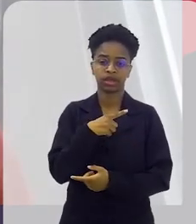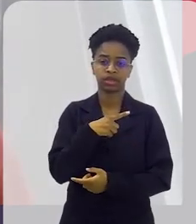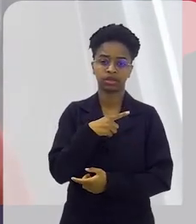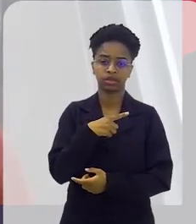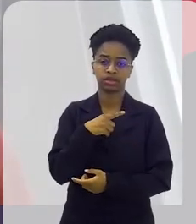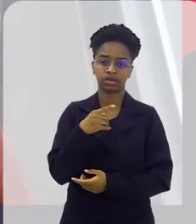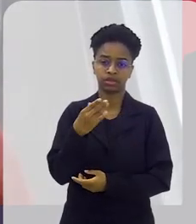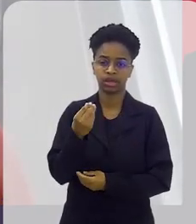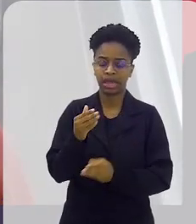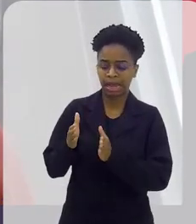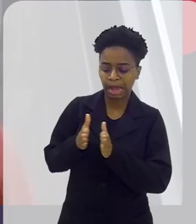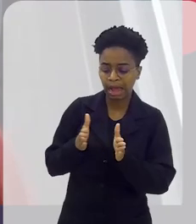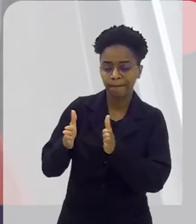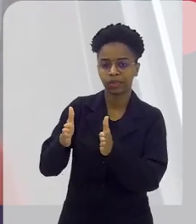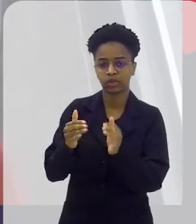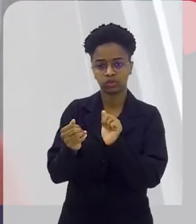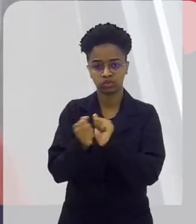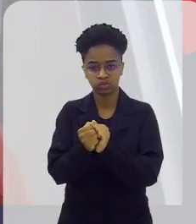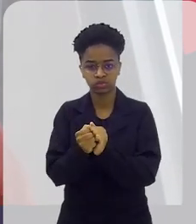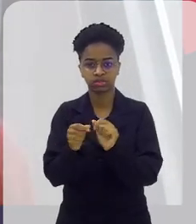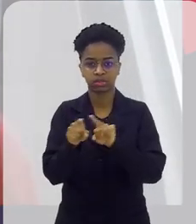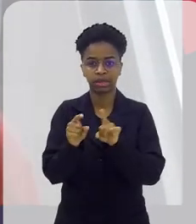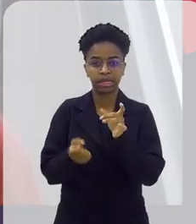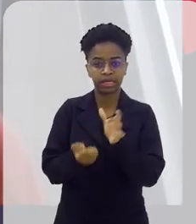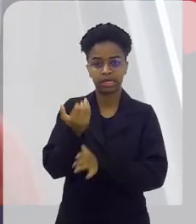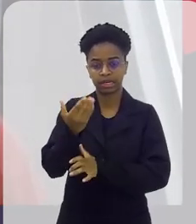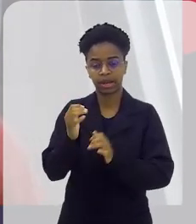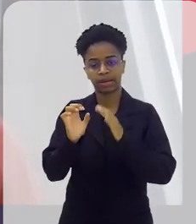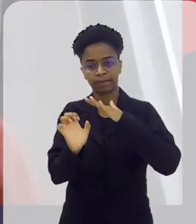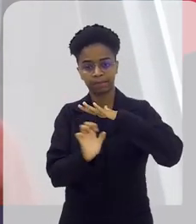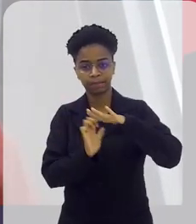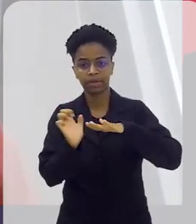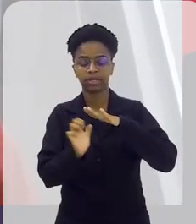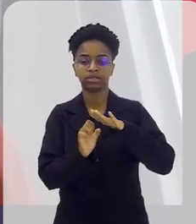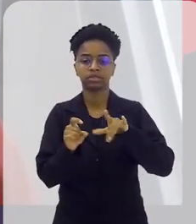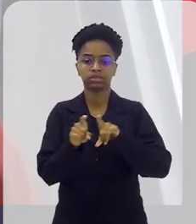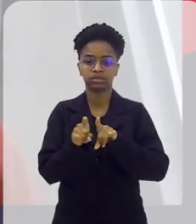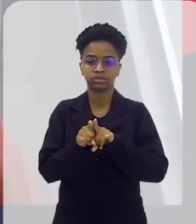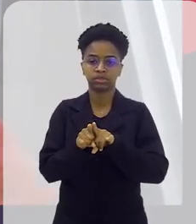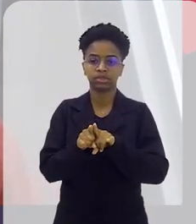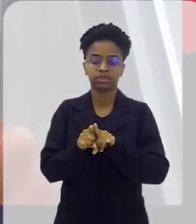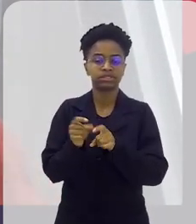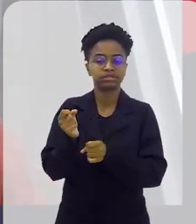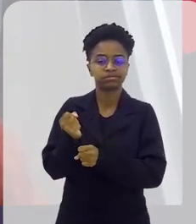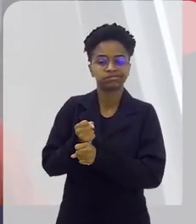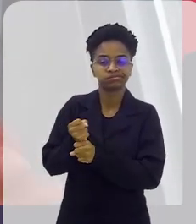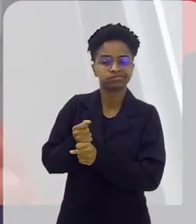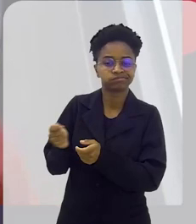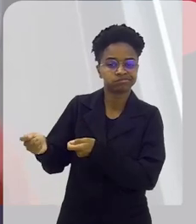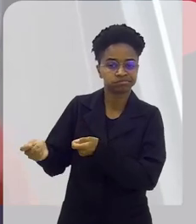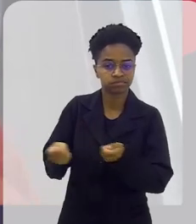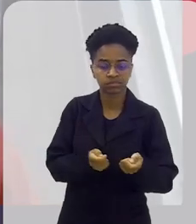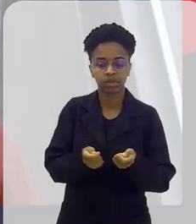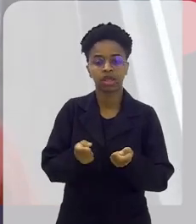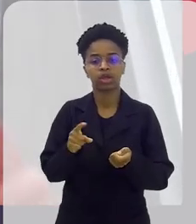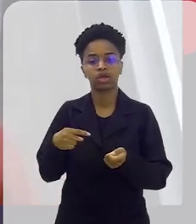todo esse caminho com ele desde a criação da startup. E nós, todo ano,